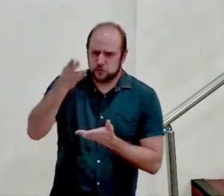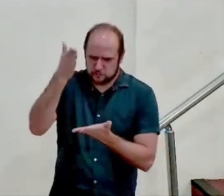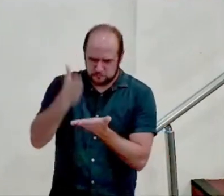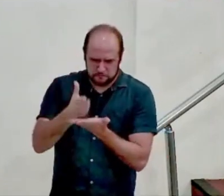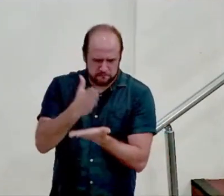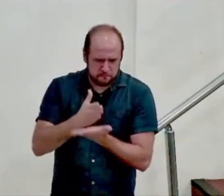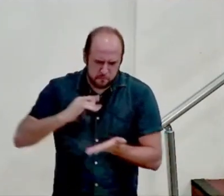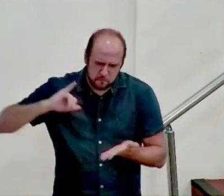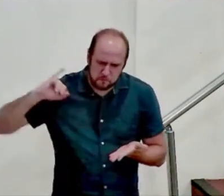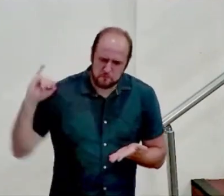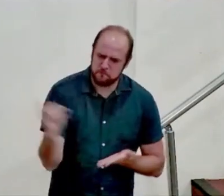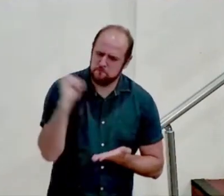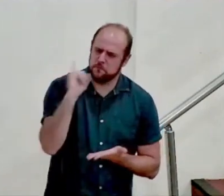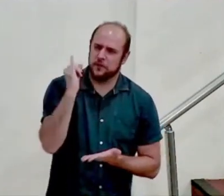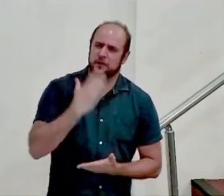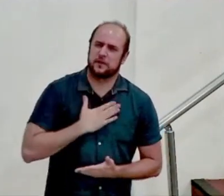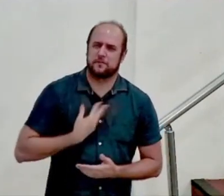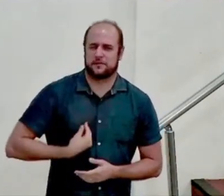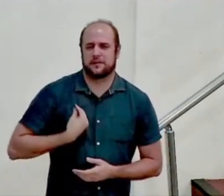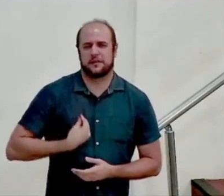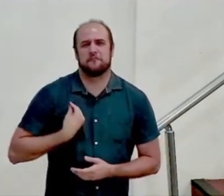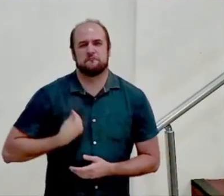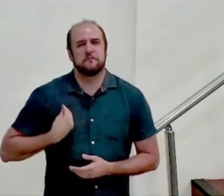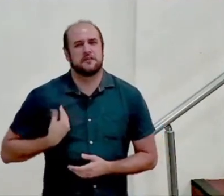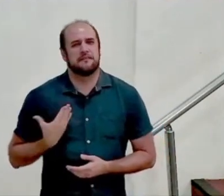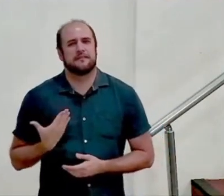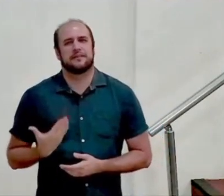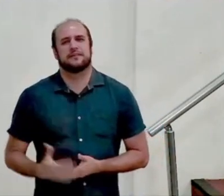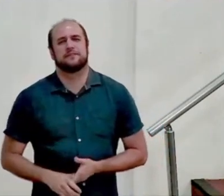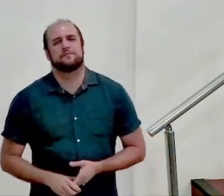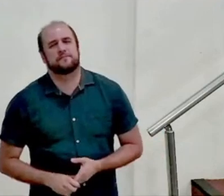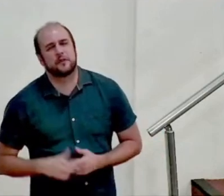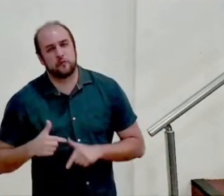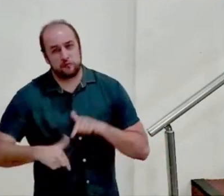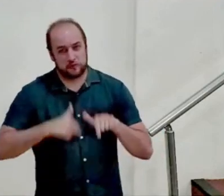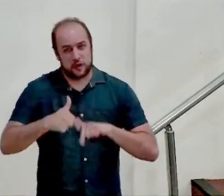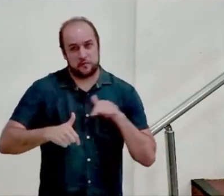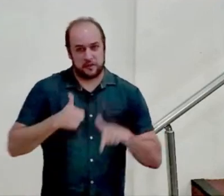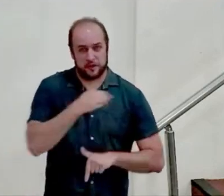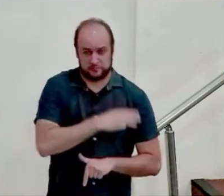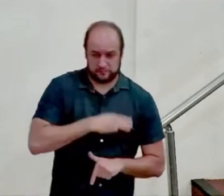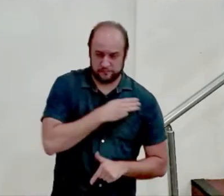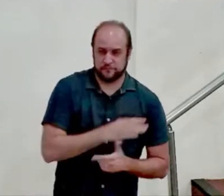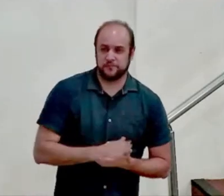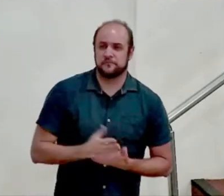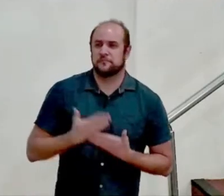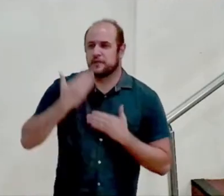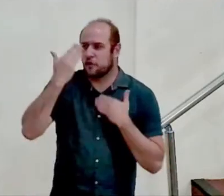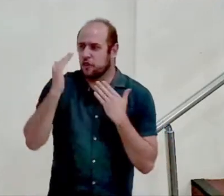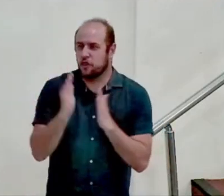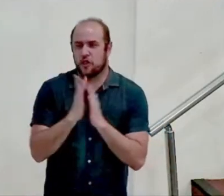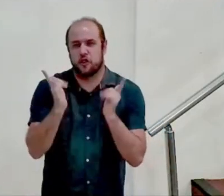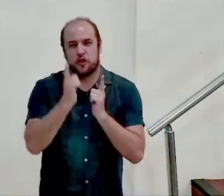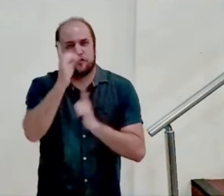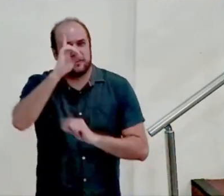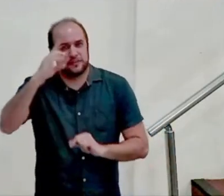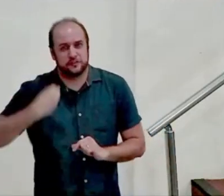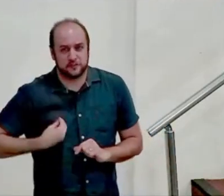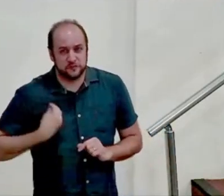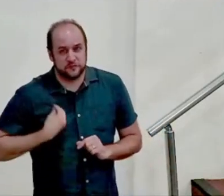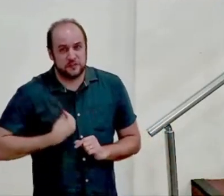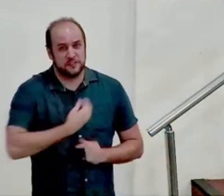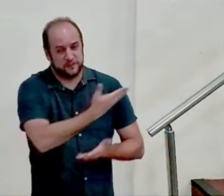fundamental e muito importante na minha caminhada ministerial. e eu louvo a Deus pela vida dos irmãos, essa